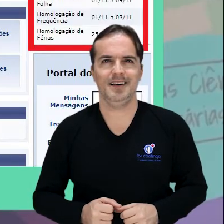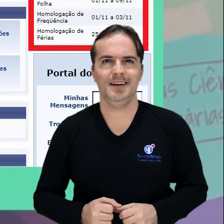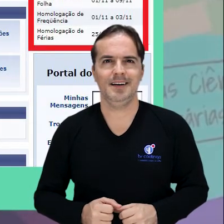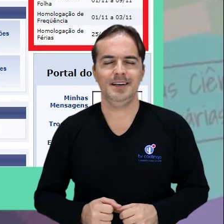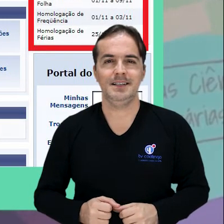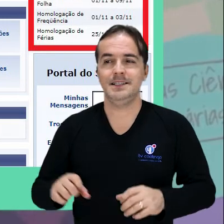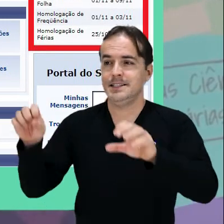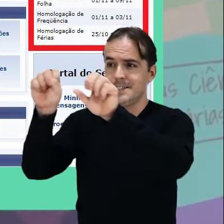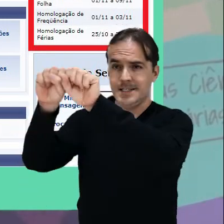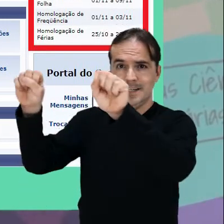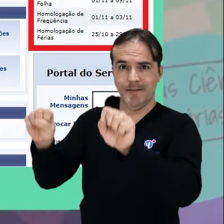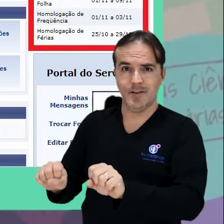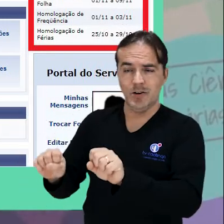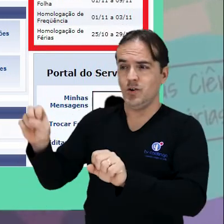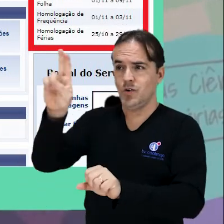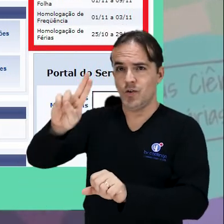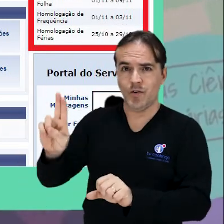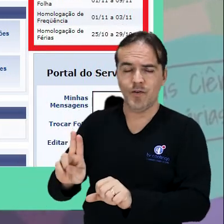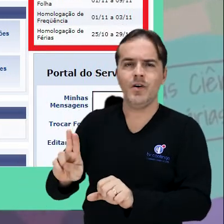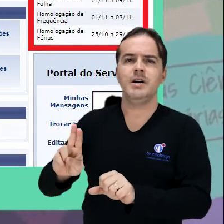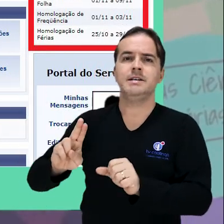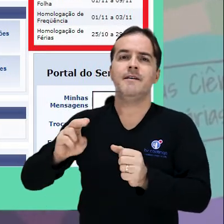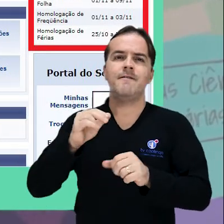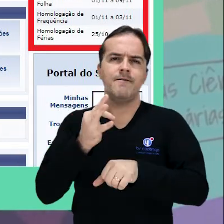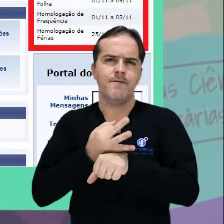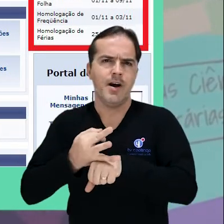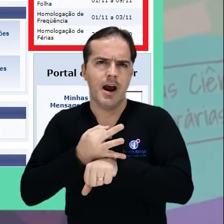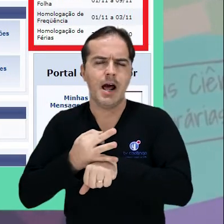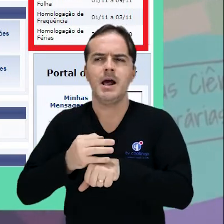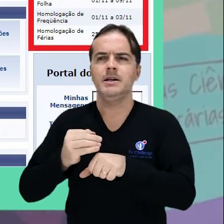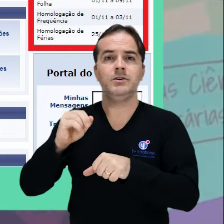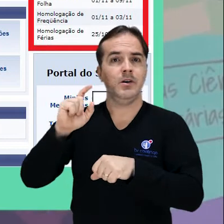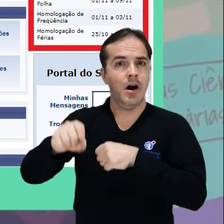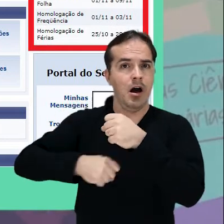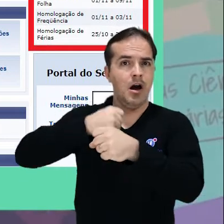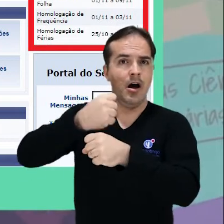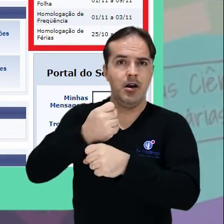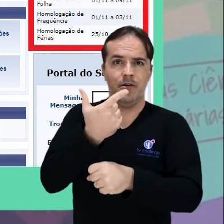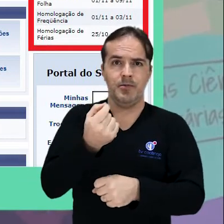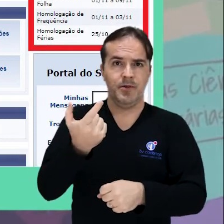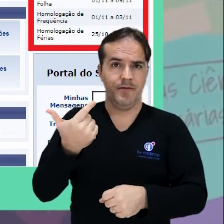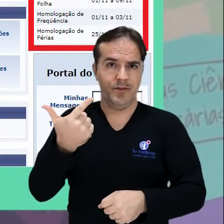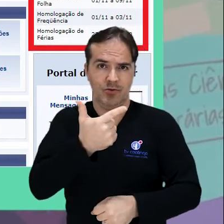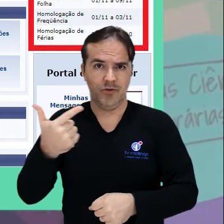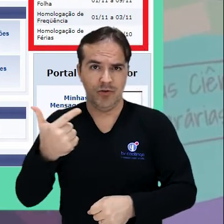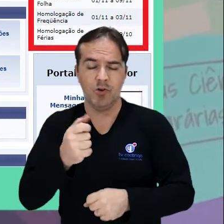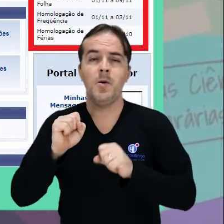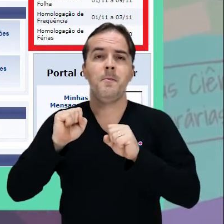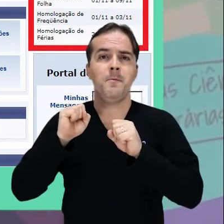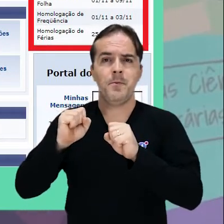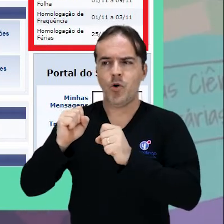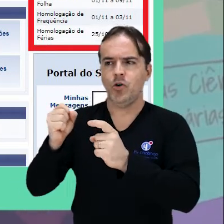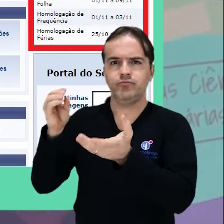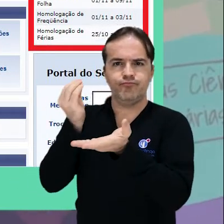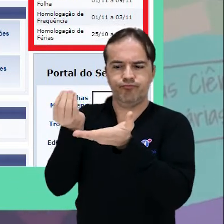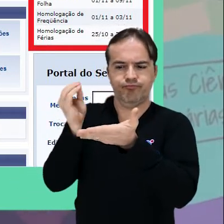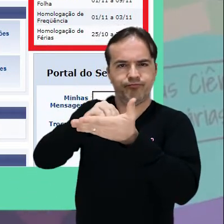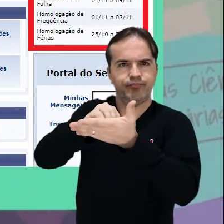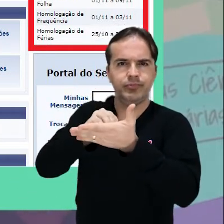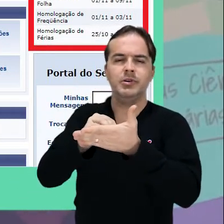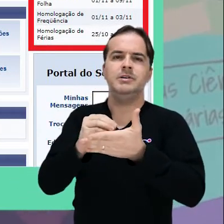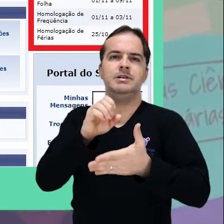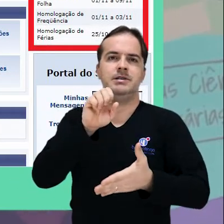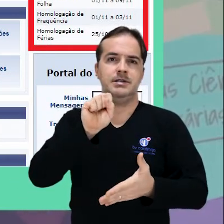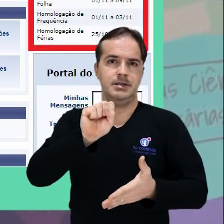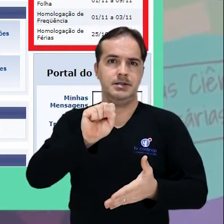Servidores da Univasf já podem cadastrar as férias do ano de 2022 no Sistema Integrado de Gestão de